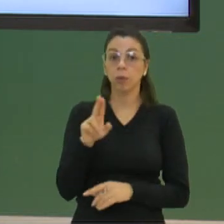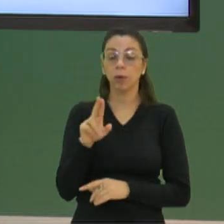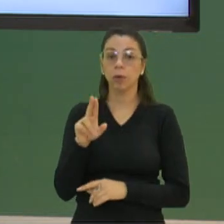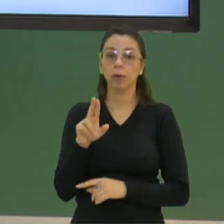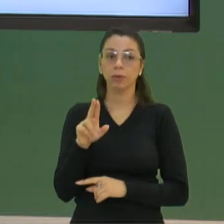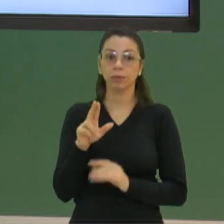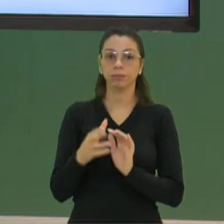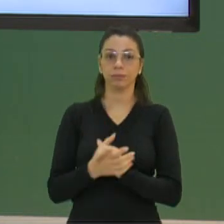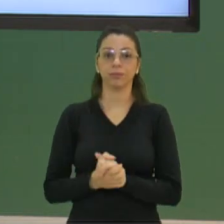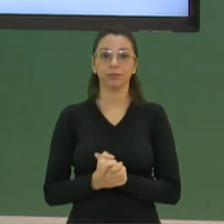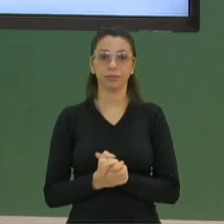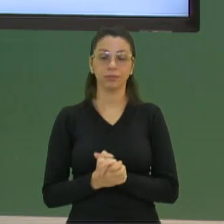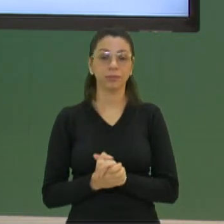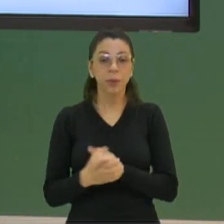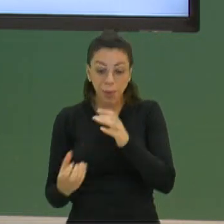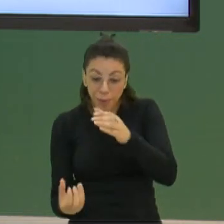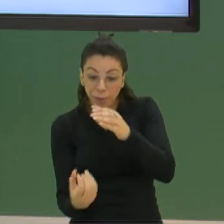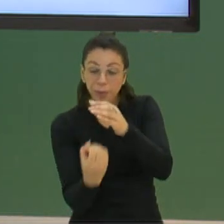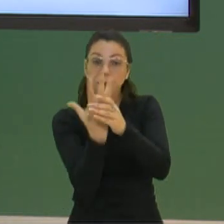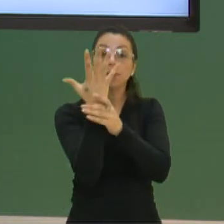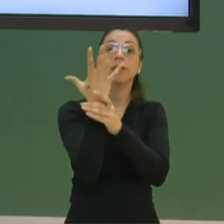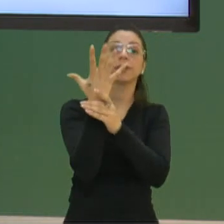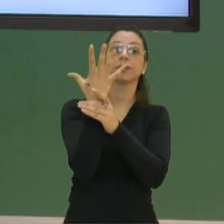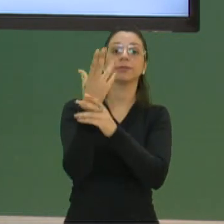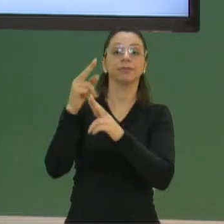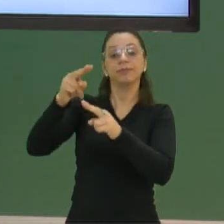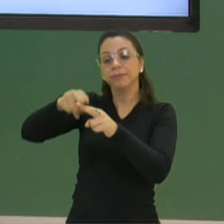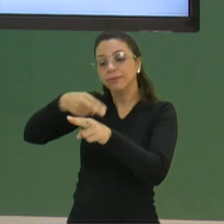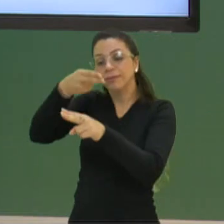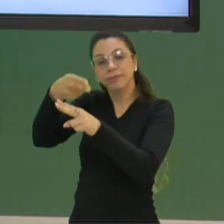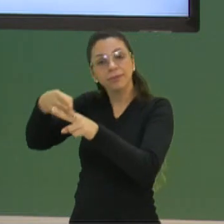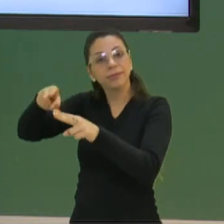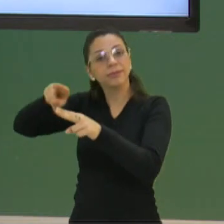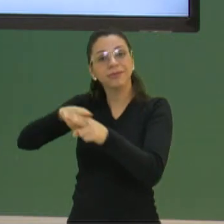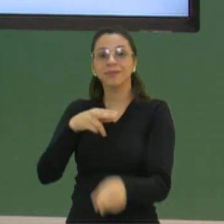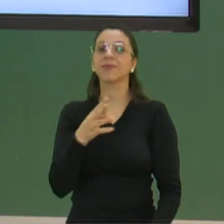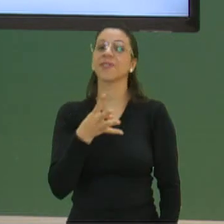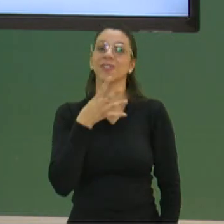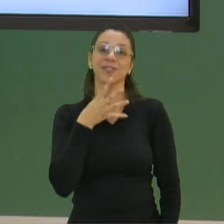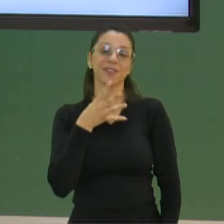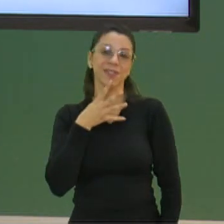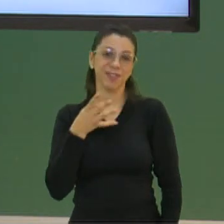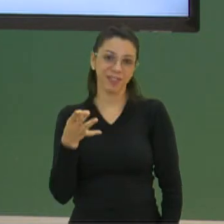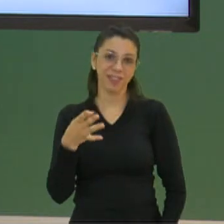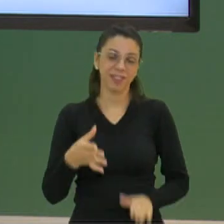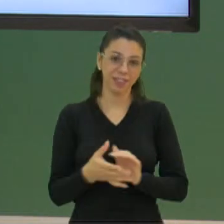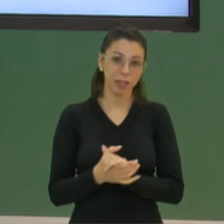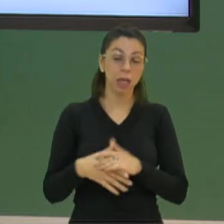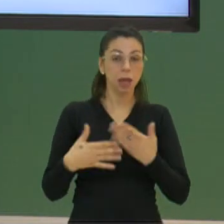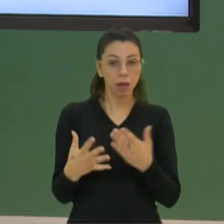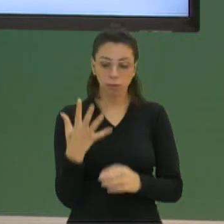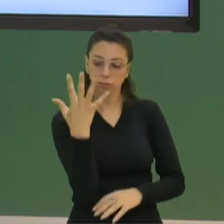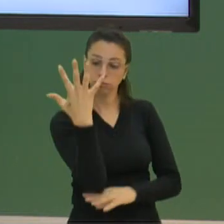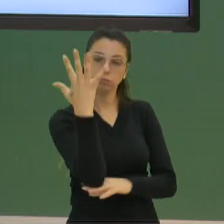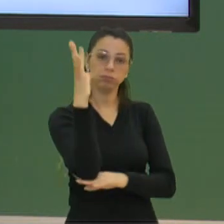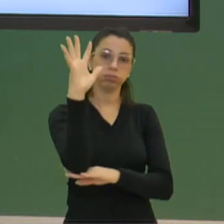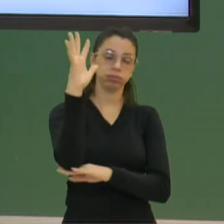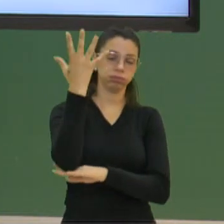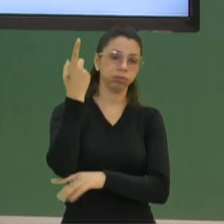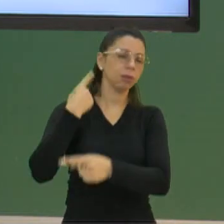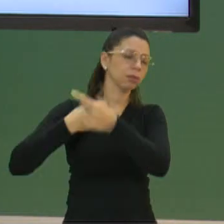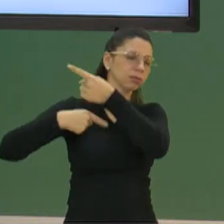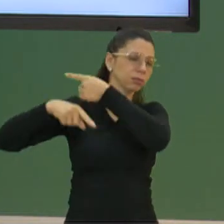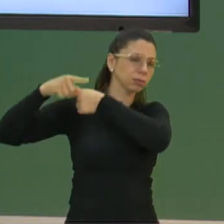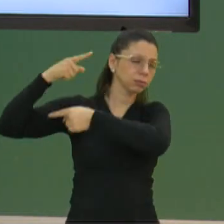E esse chocolate deu origem ao chocolate, que a gente conhece hoje. Então, é uma planta que é cultivada há muito